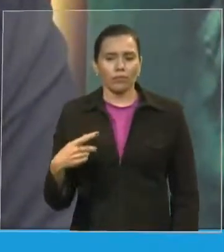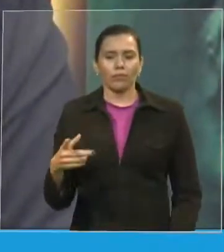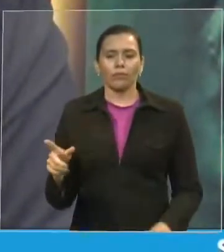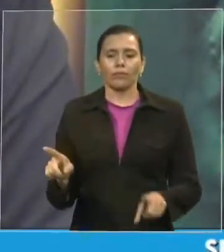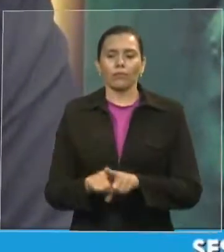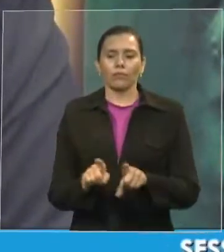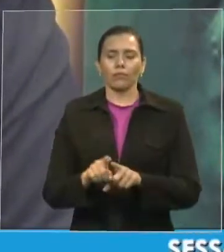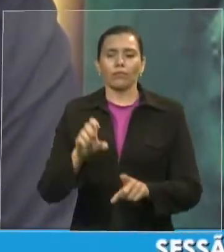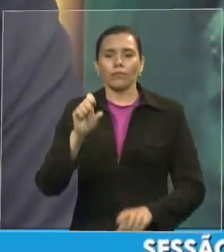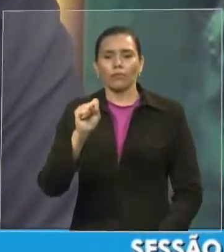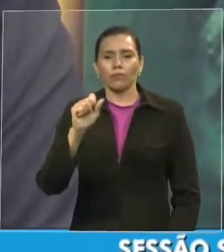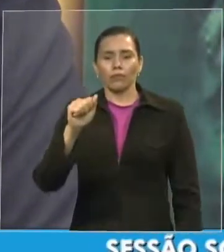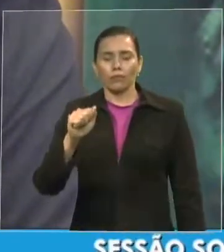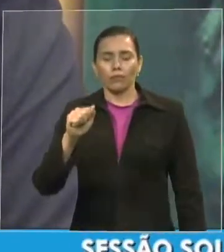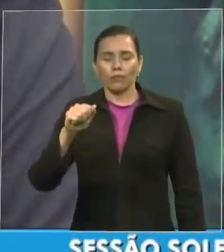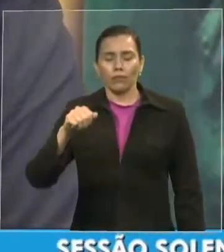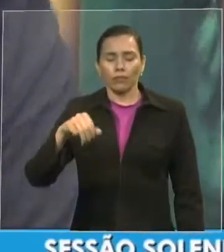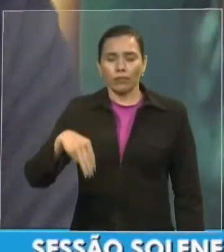pastora Rebeca.